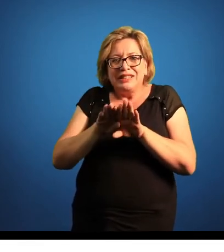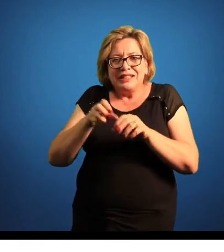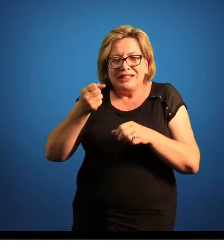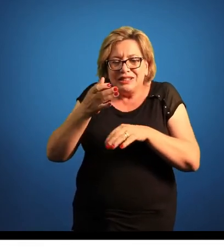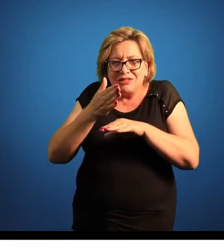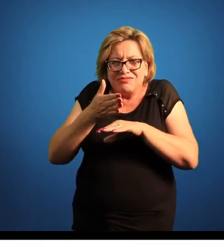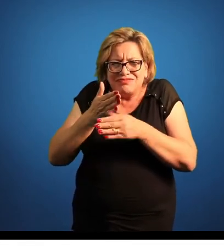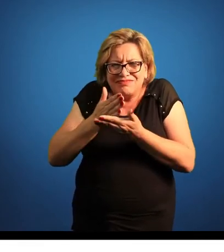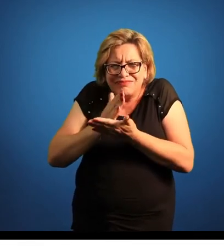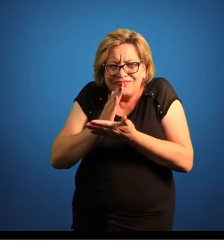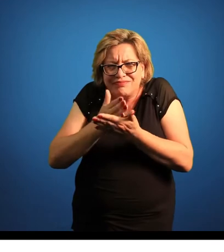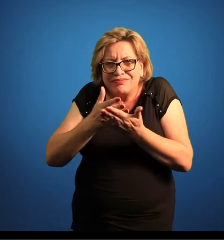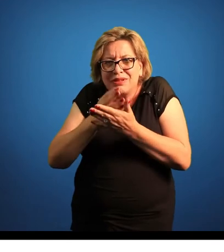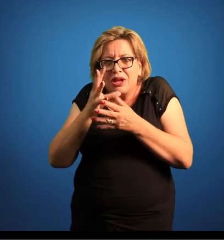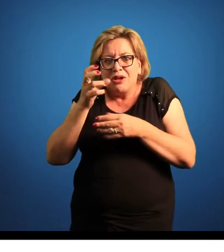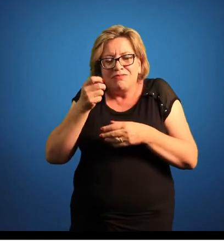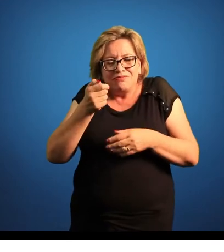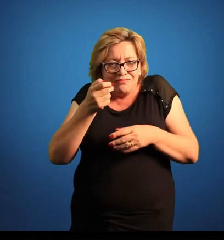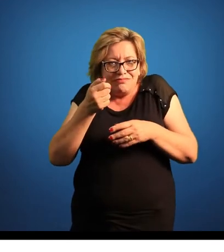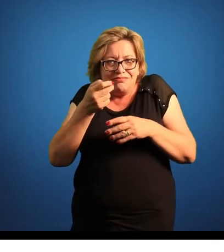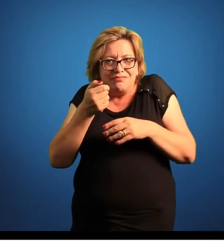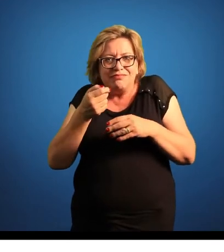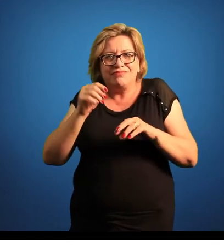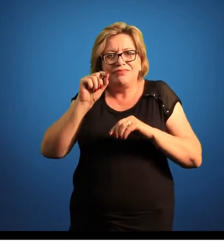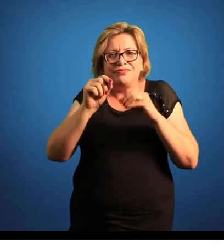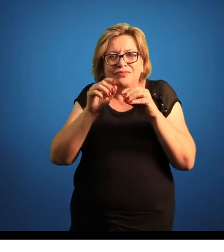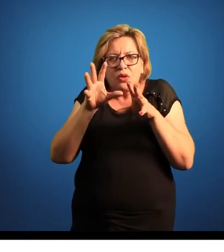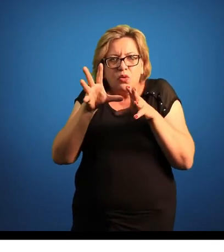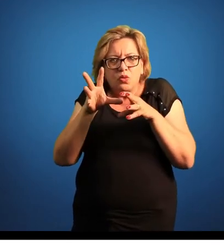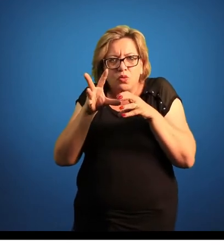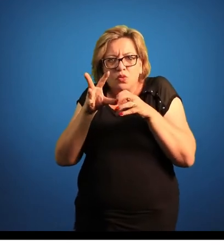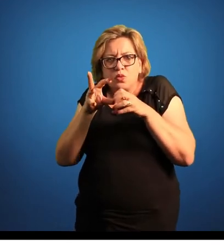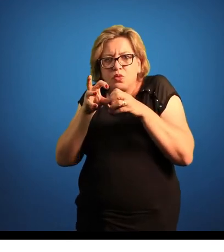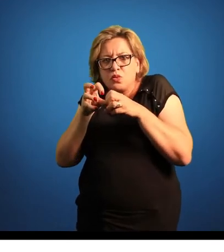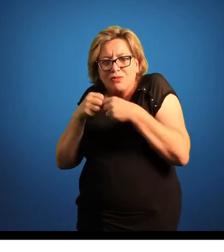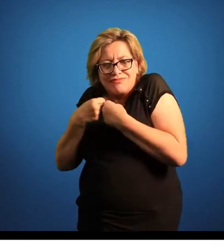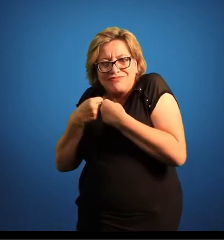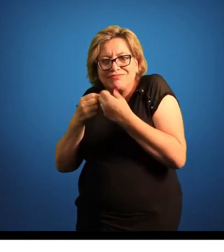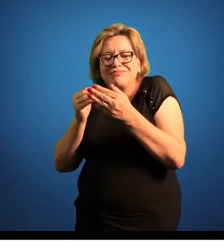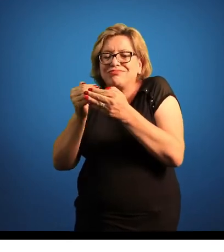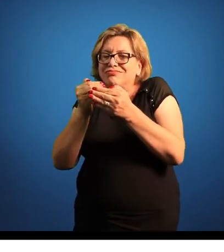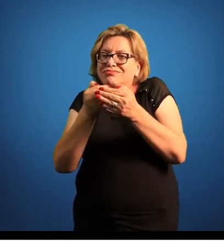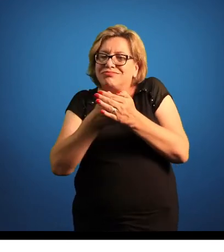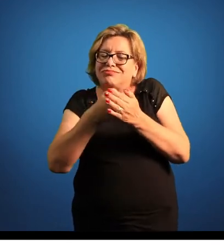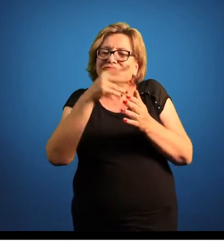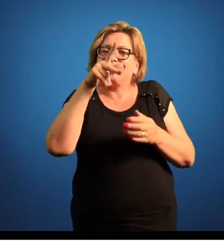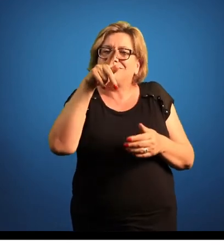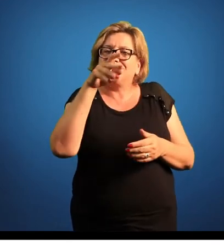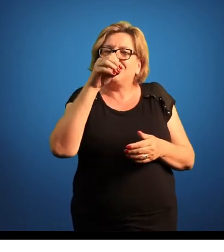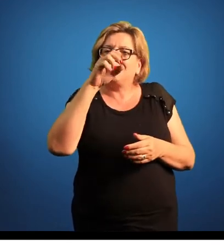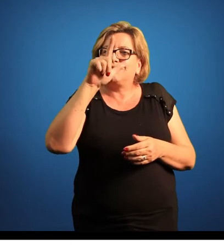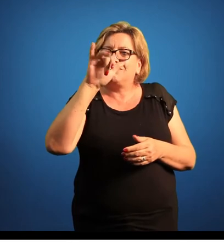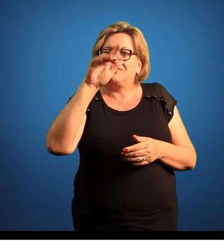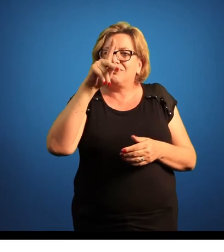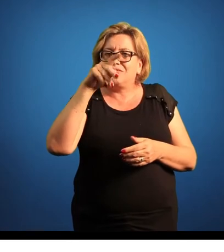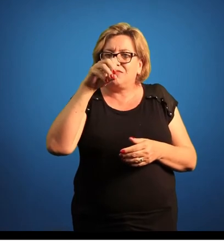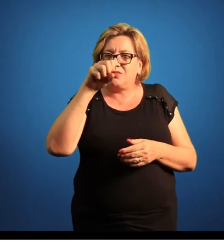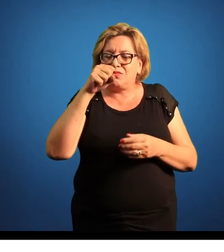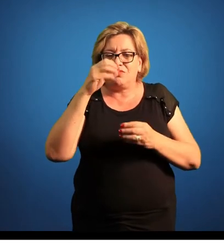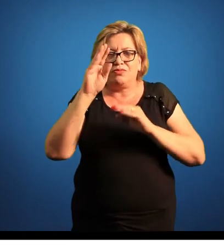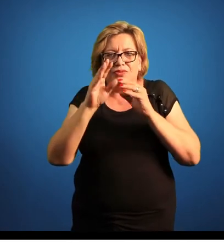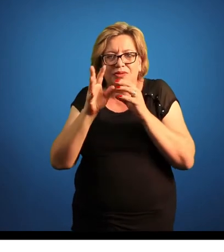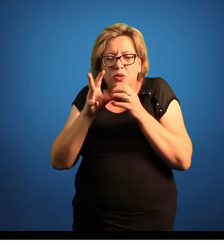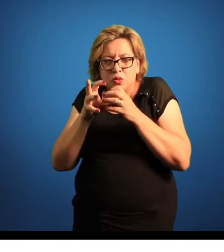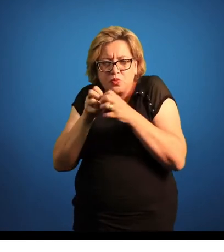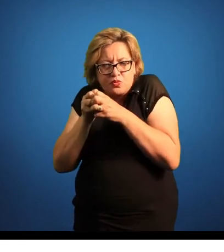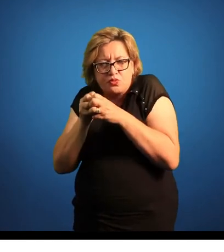atrapalhar um pouquinho esse coral aqui, ele recolhe os seus pólipos, né? Ele guarda os pólipos e se